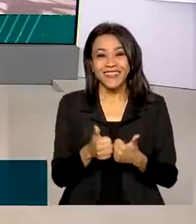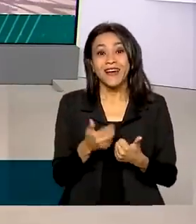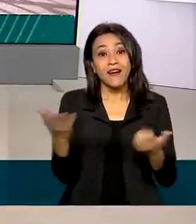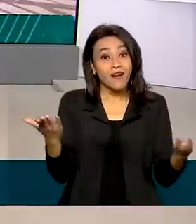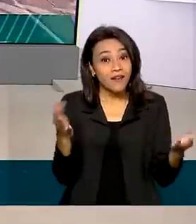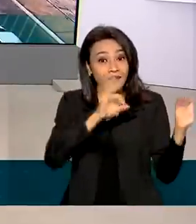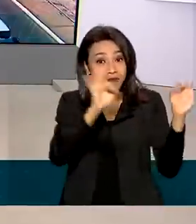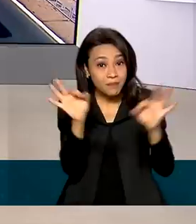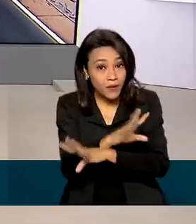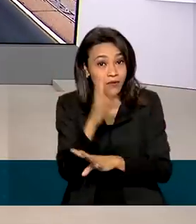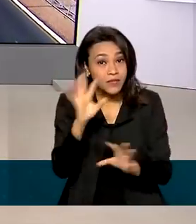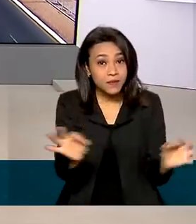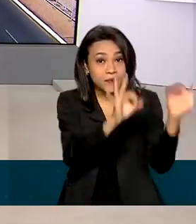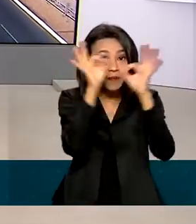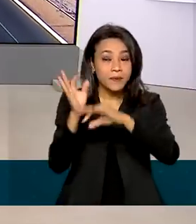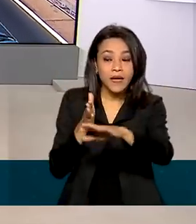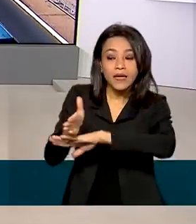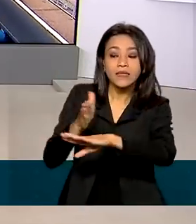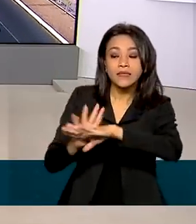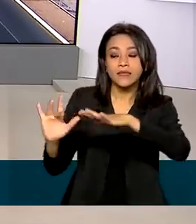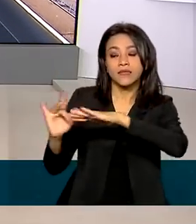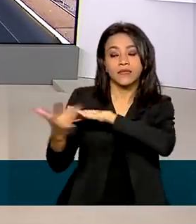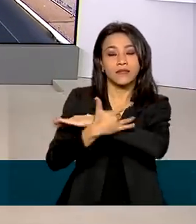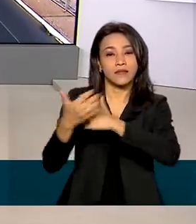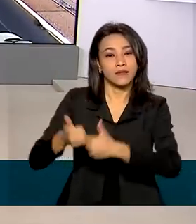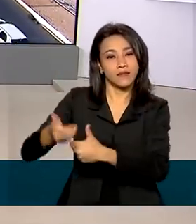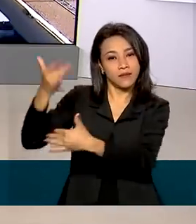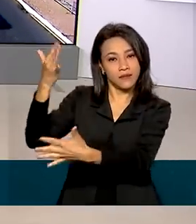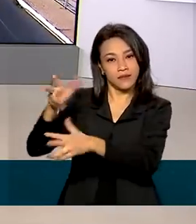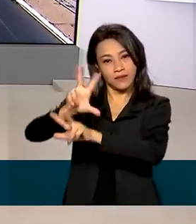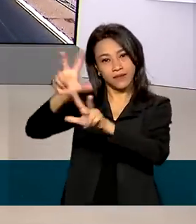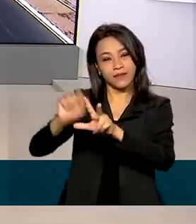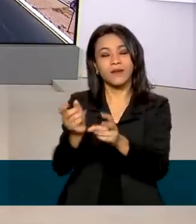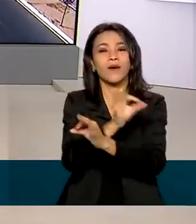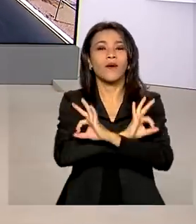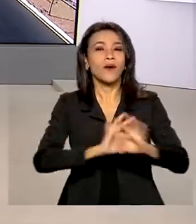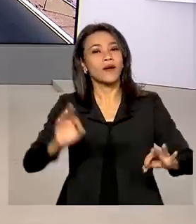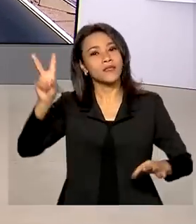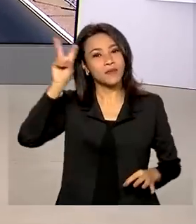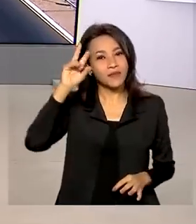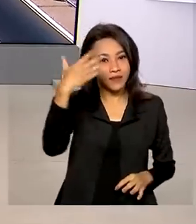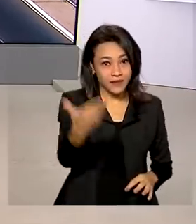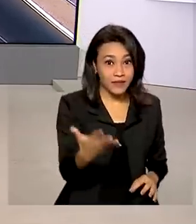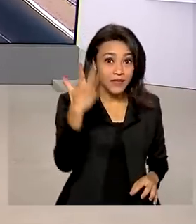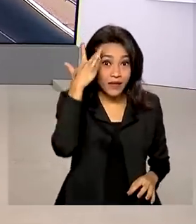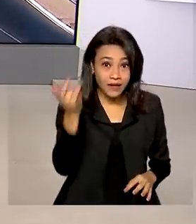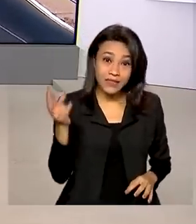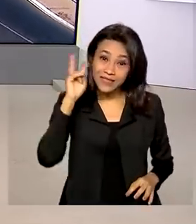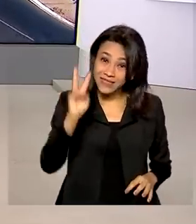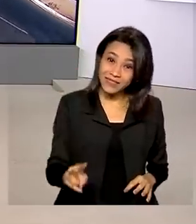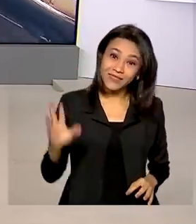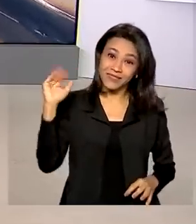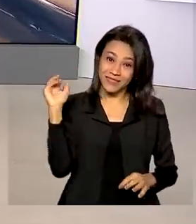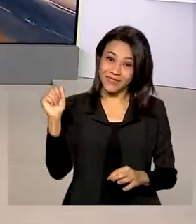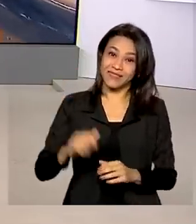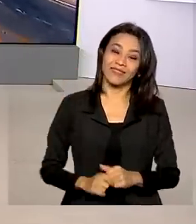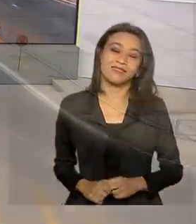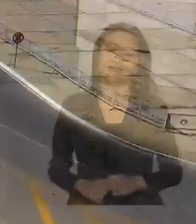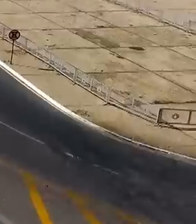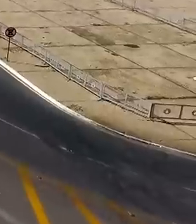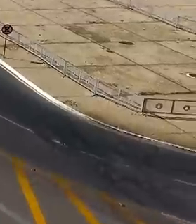rever as reportagens. Acesse as redes sociais da TV Brasil. Uma ótima segunda-feira para você. Nos vemos amanhã. Tchau, tchau.